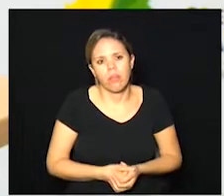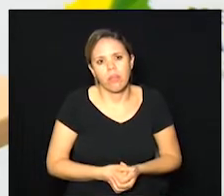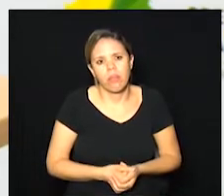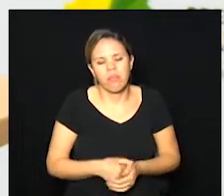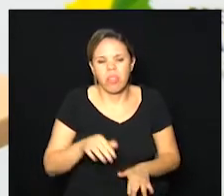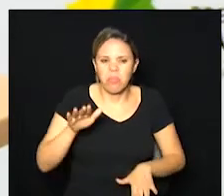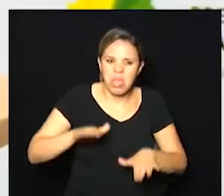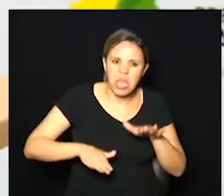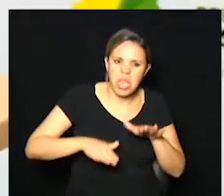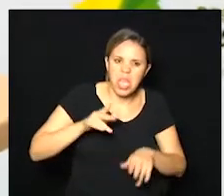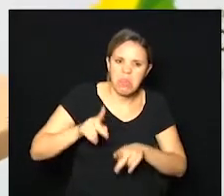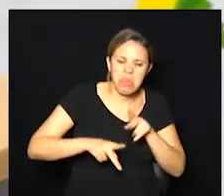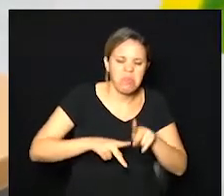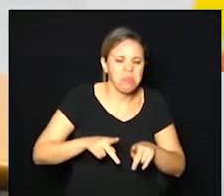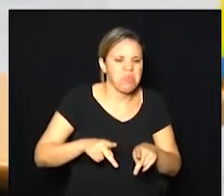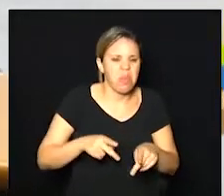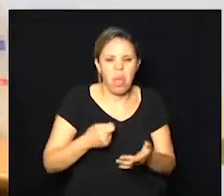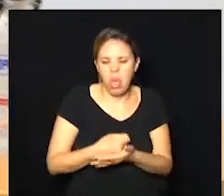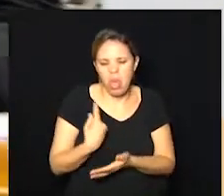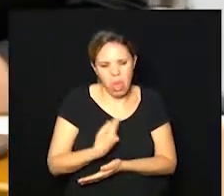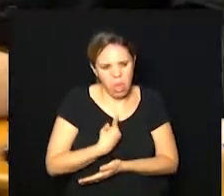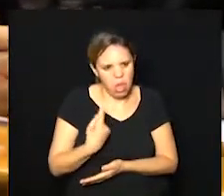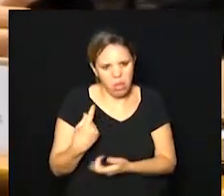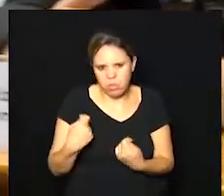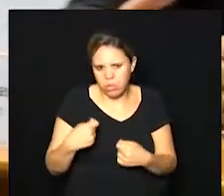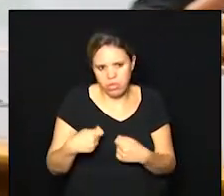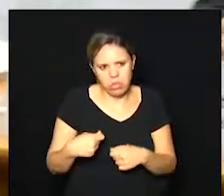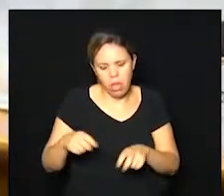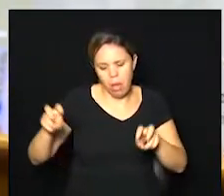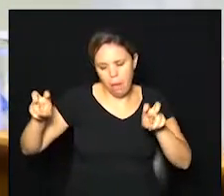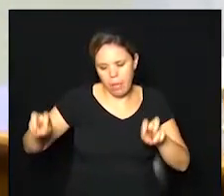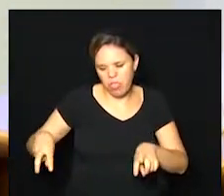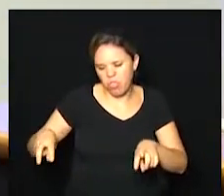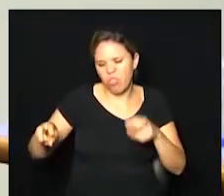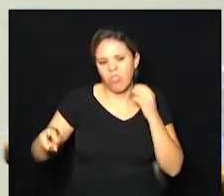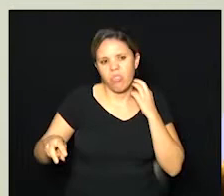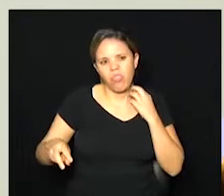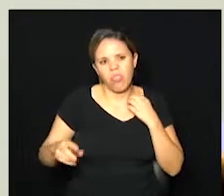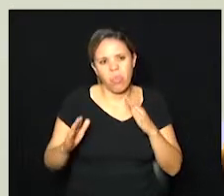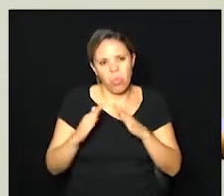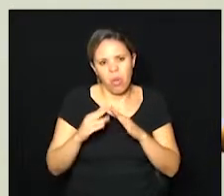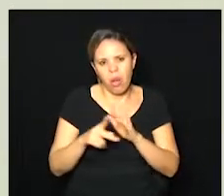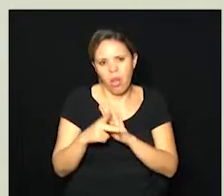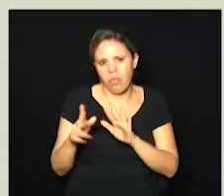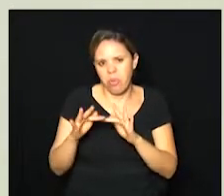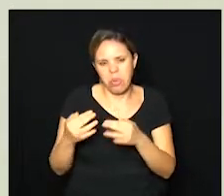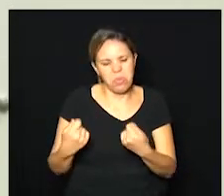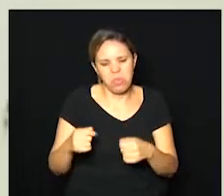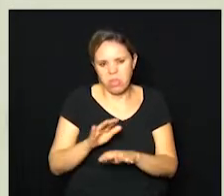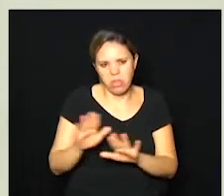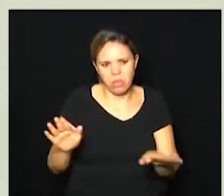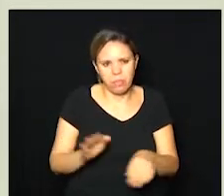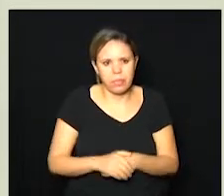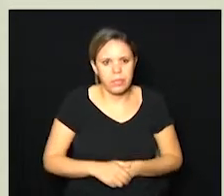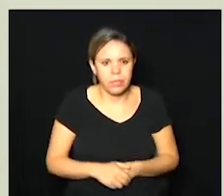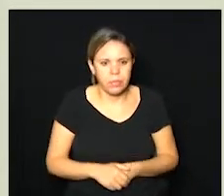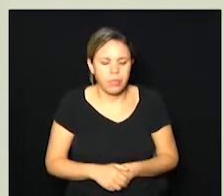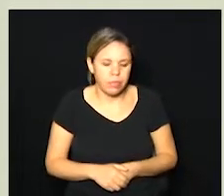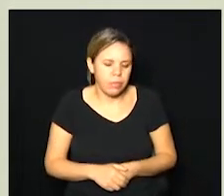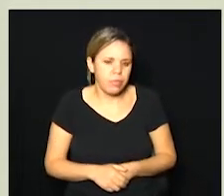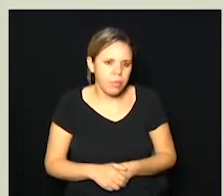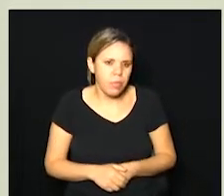varia de pessoa acho que não se ele estiver sozinho ou com pessoa com que ele habita ou não tem claro que não mas